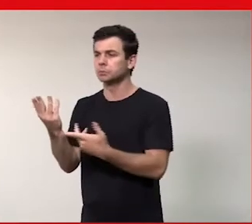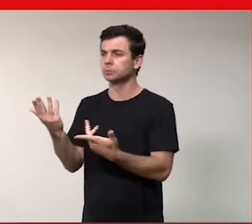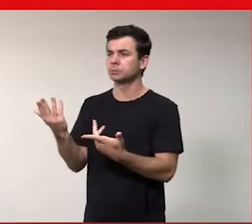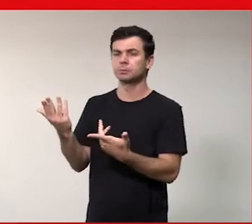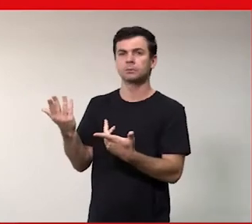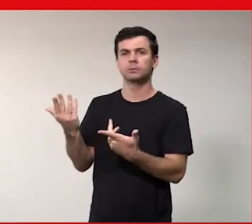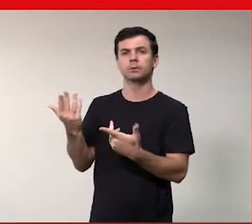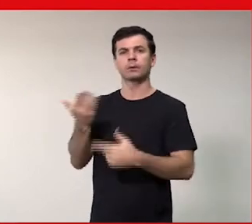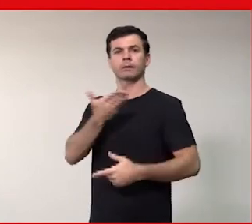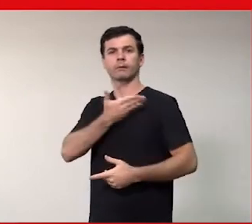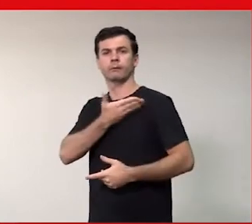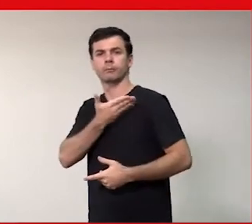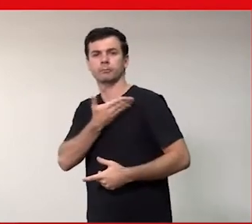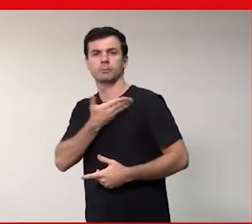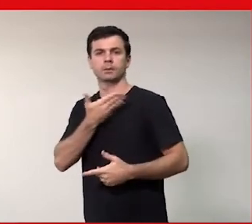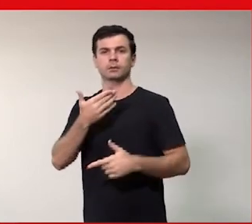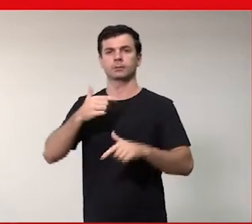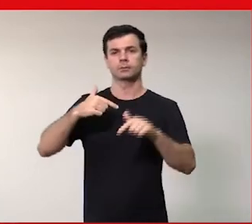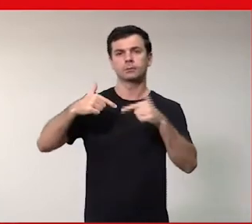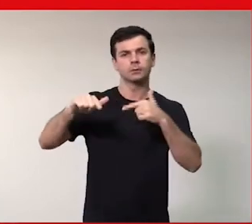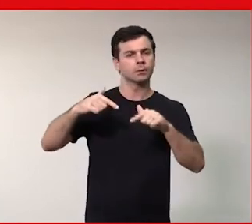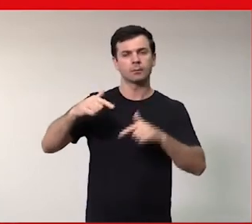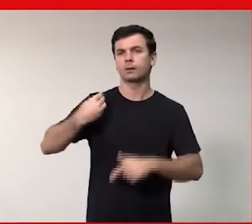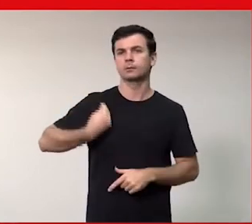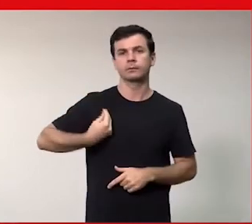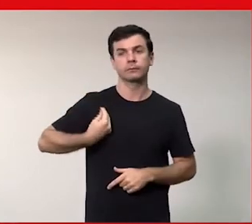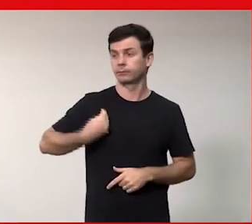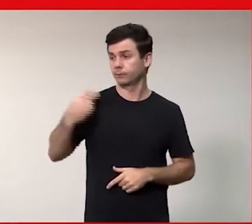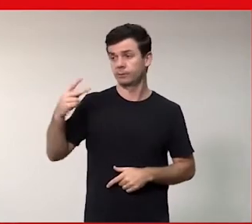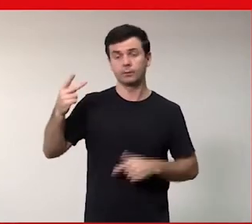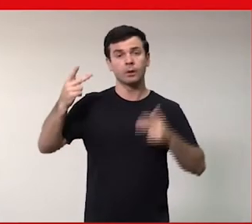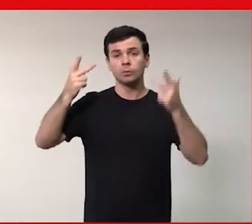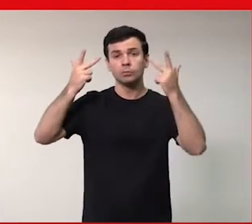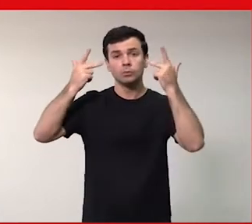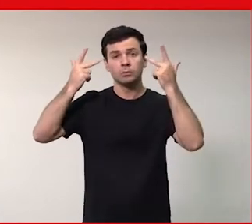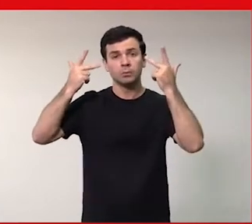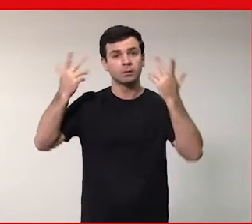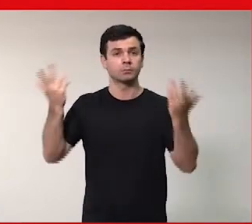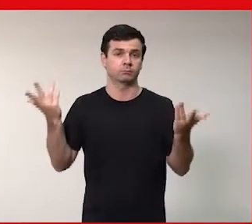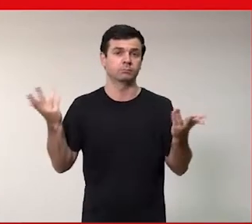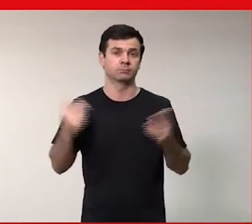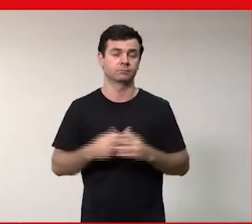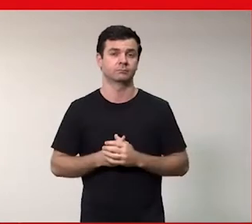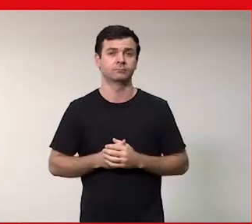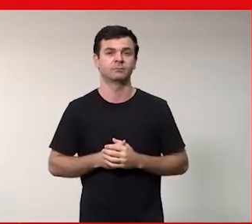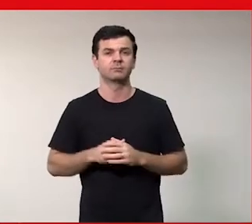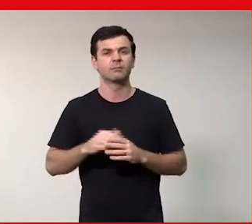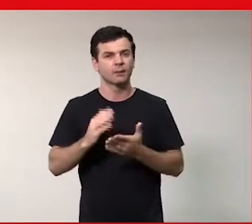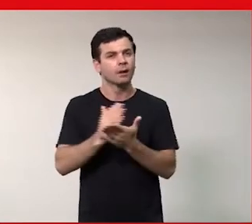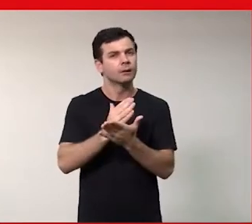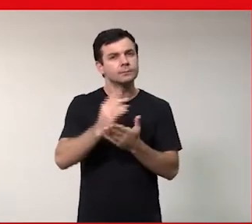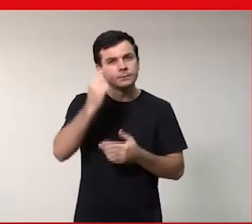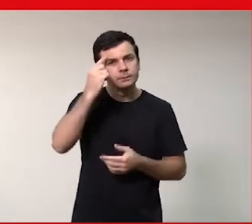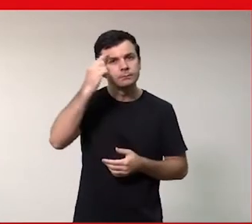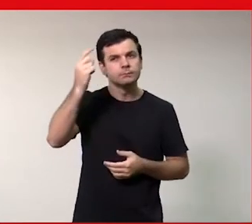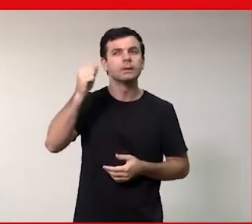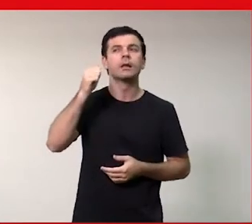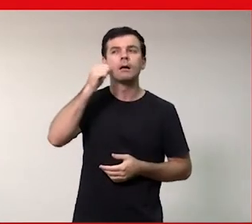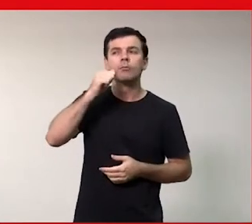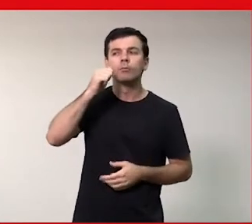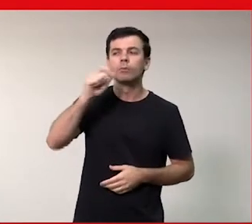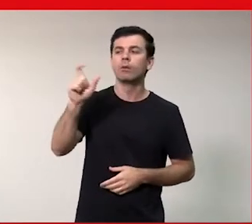tem amigos tem uma vida aquele estereótipo e é um estereótipo ruim que é sempre